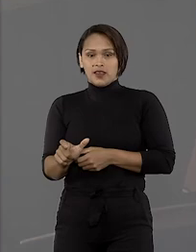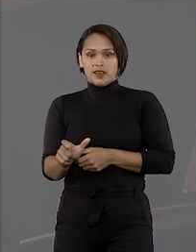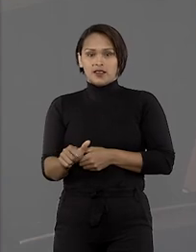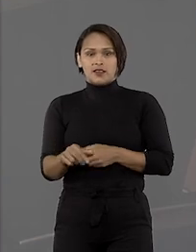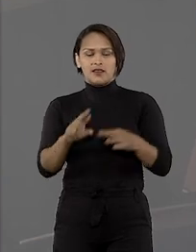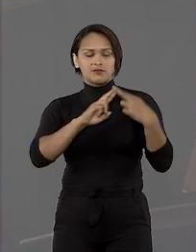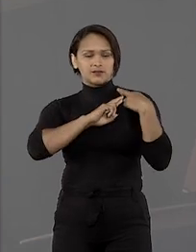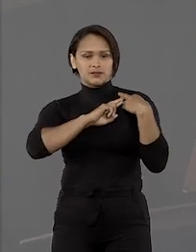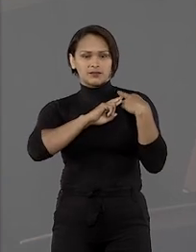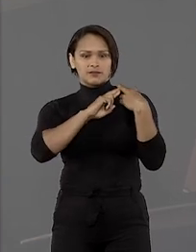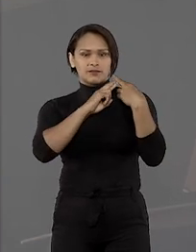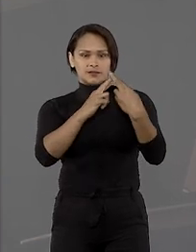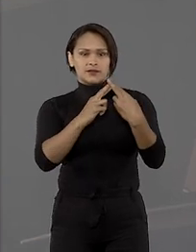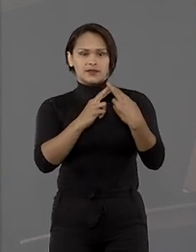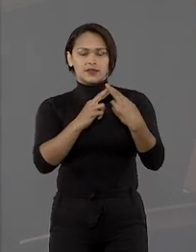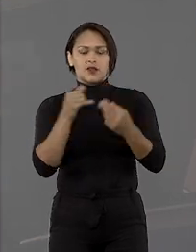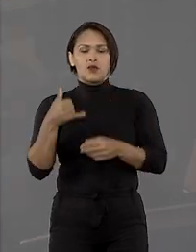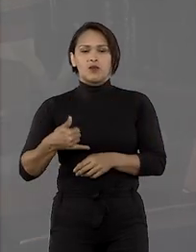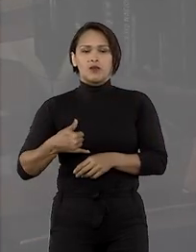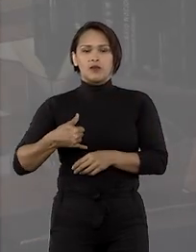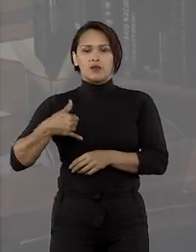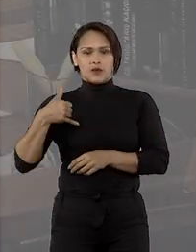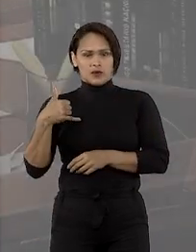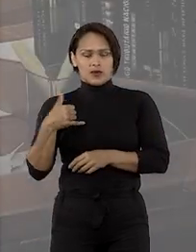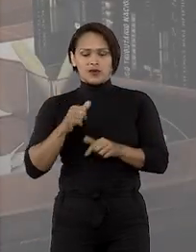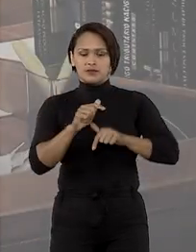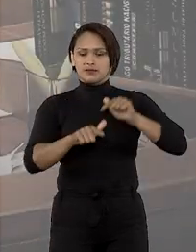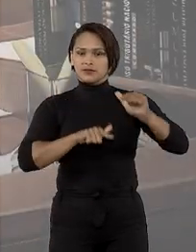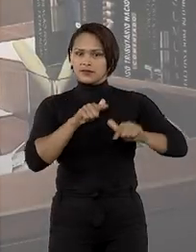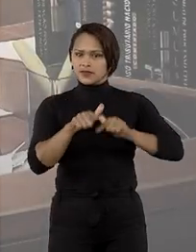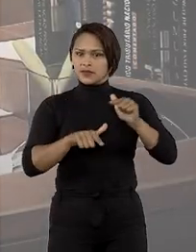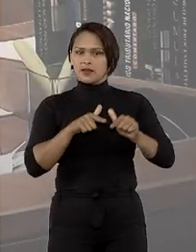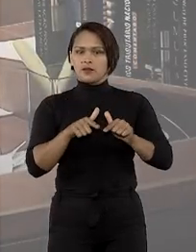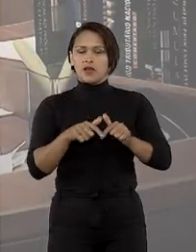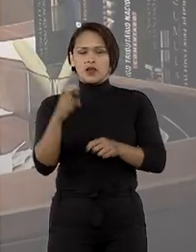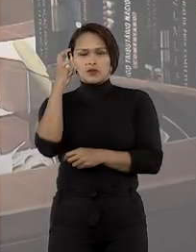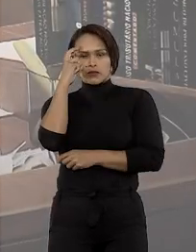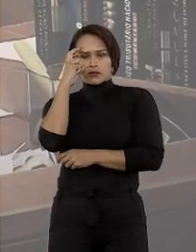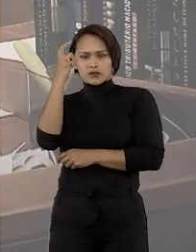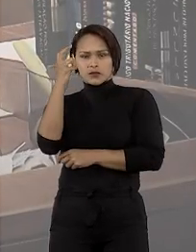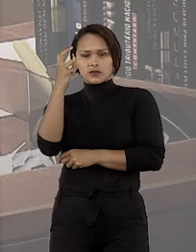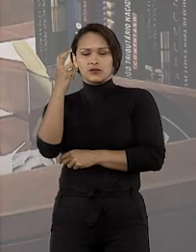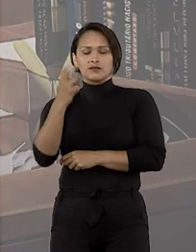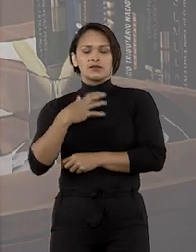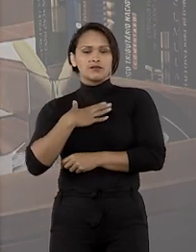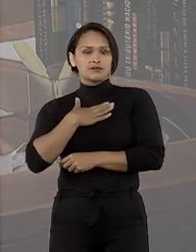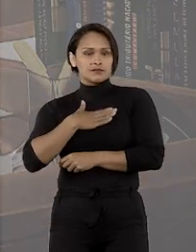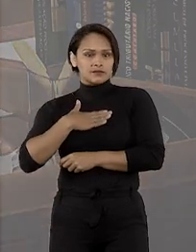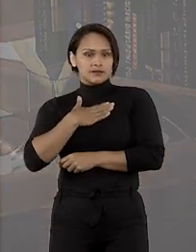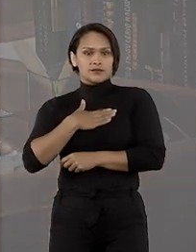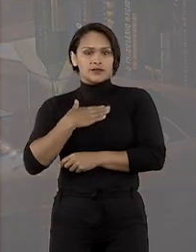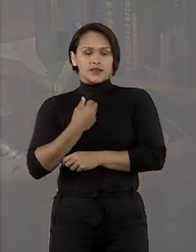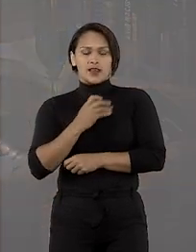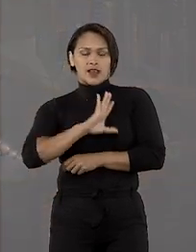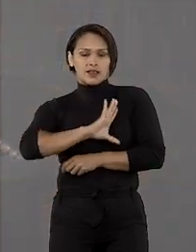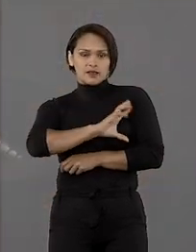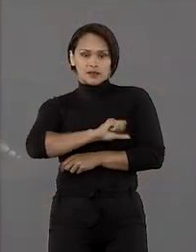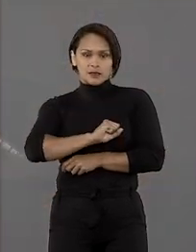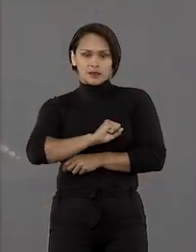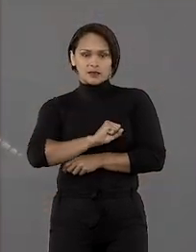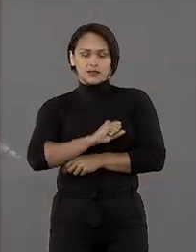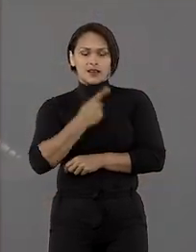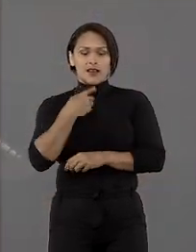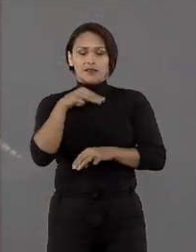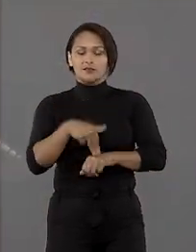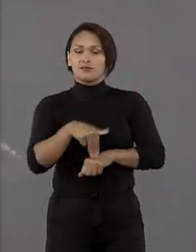representa honradez, trabalho, cultura, sentimento e amor.